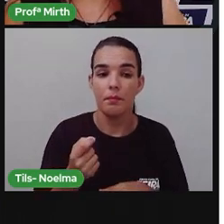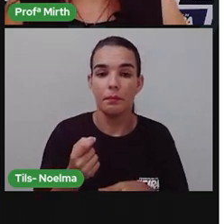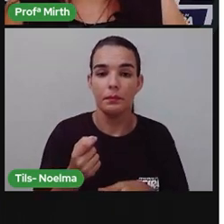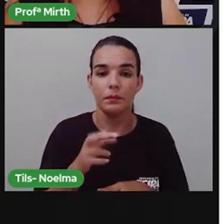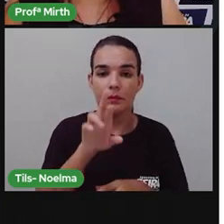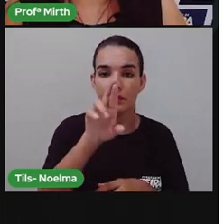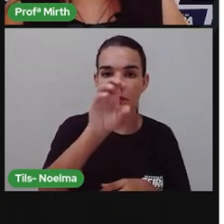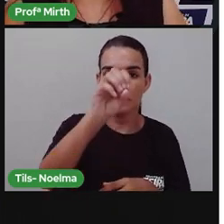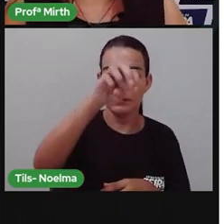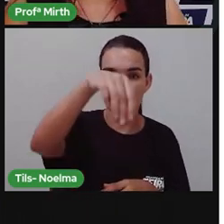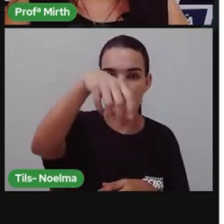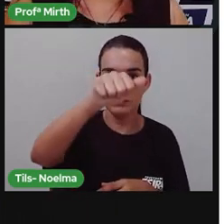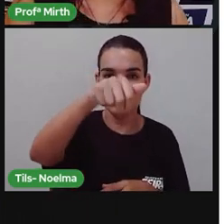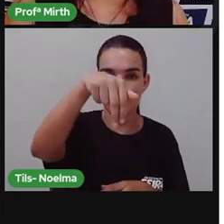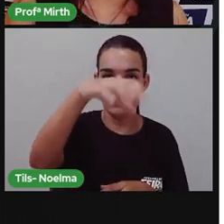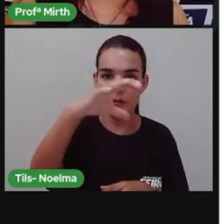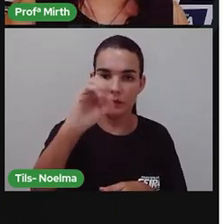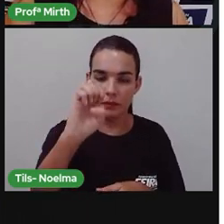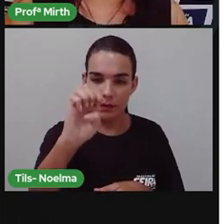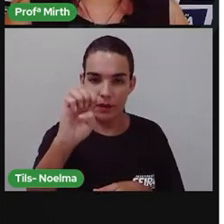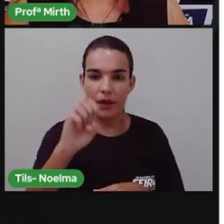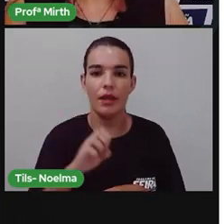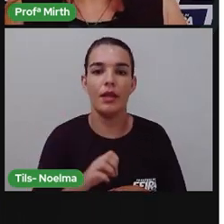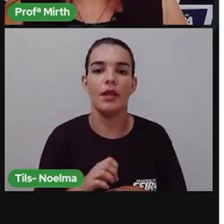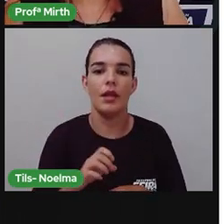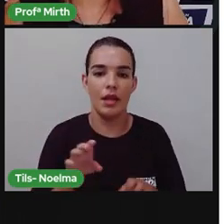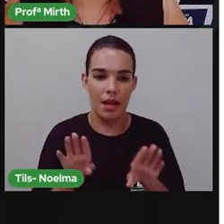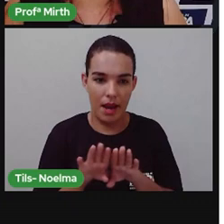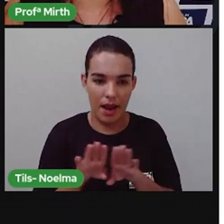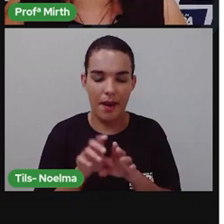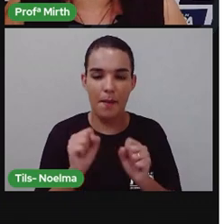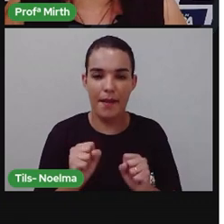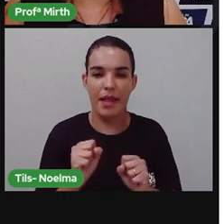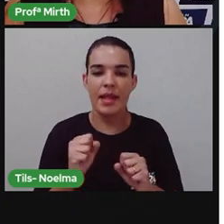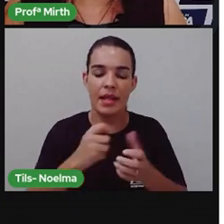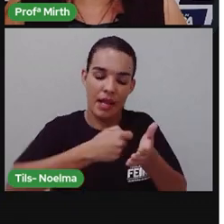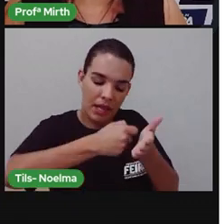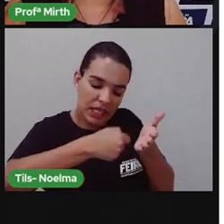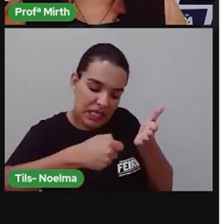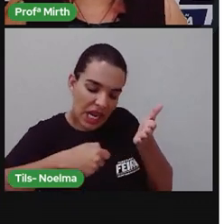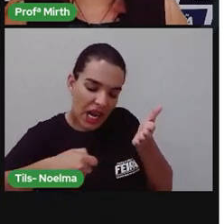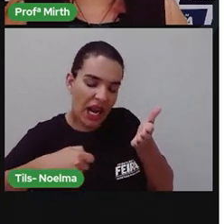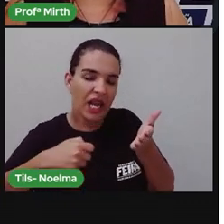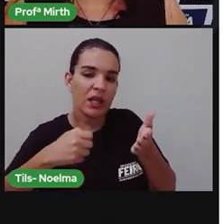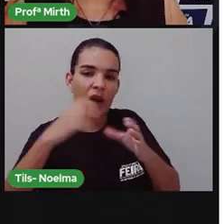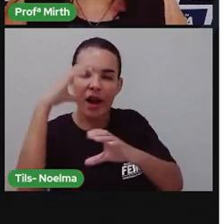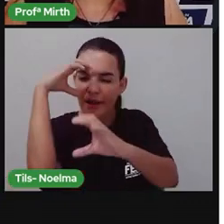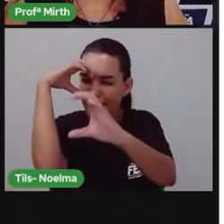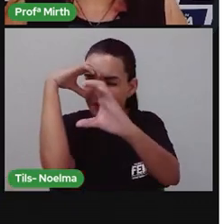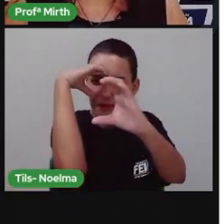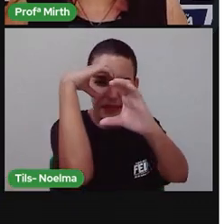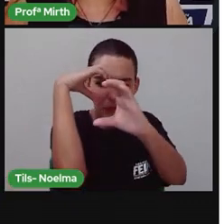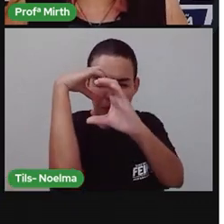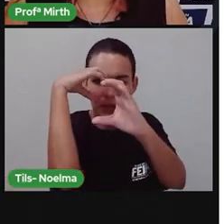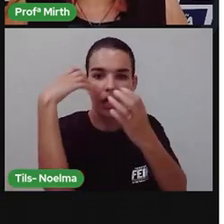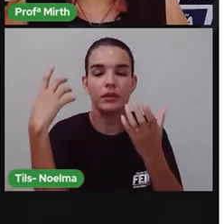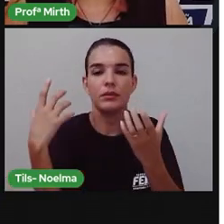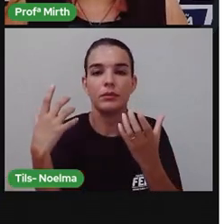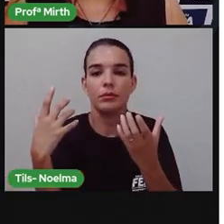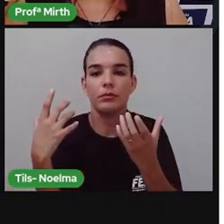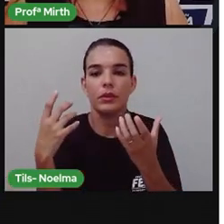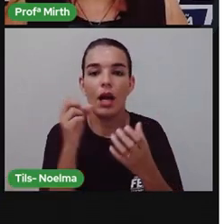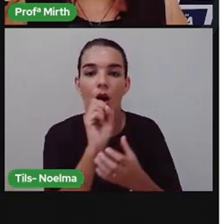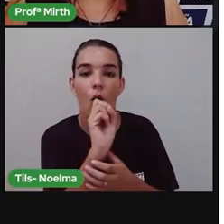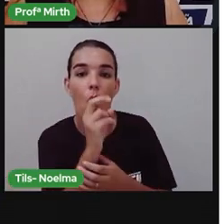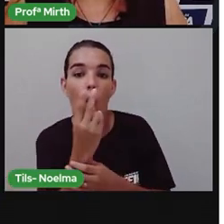filmado, documentado ou dramatizado, também pode vir de forma de cordel.